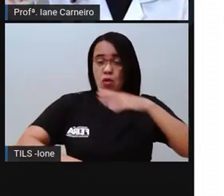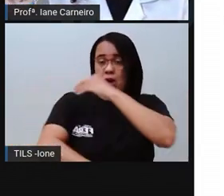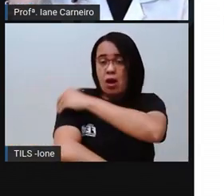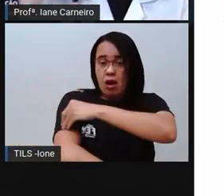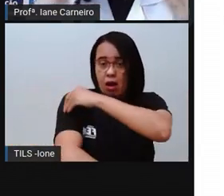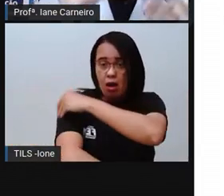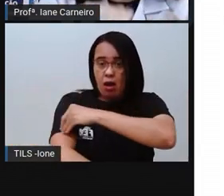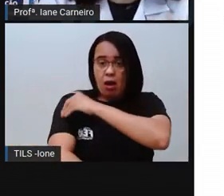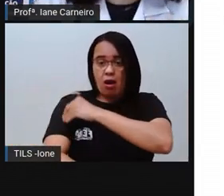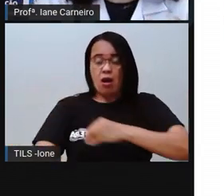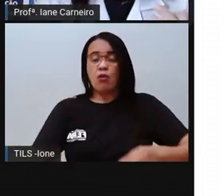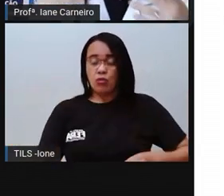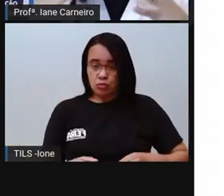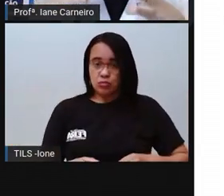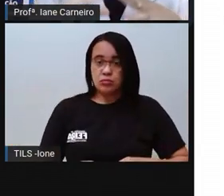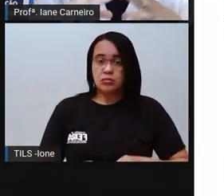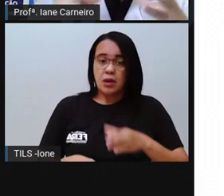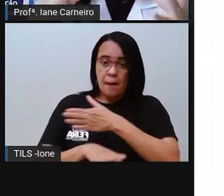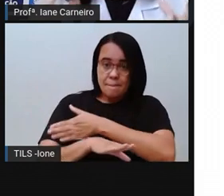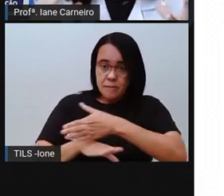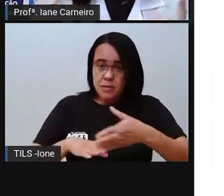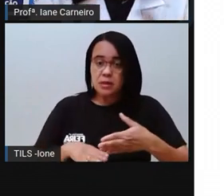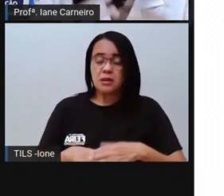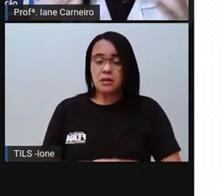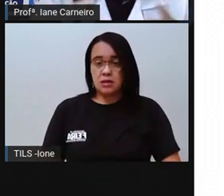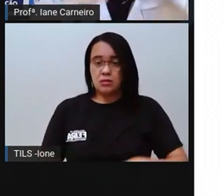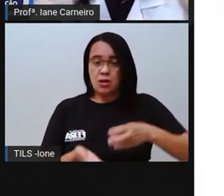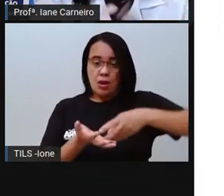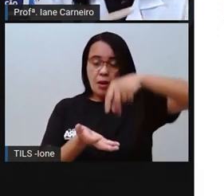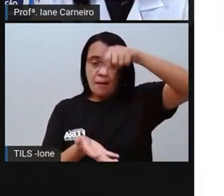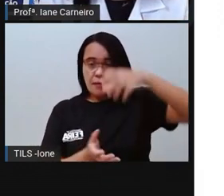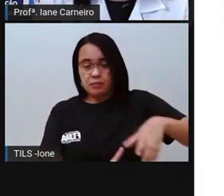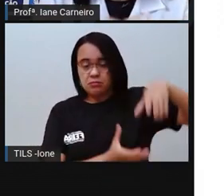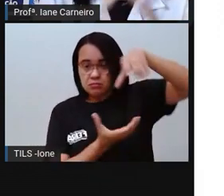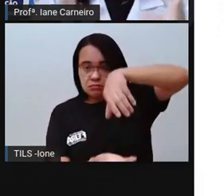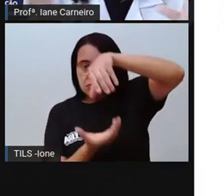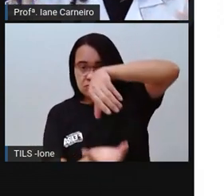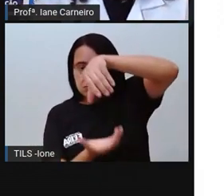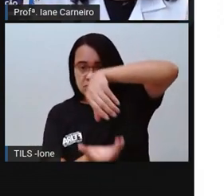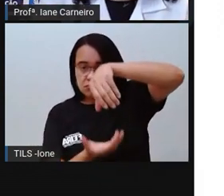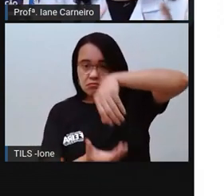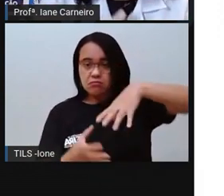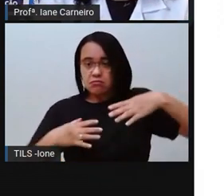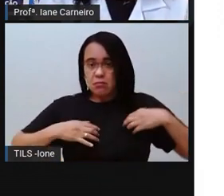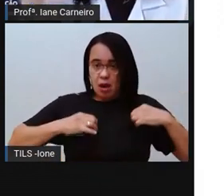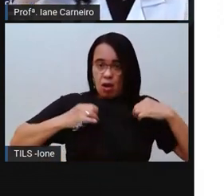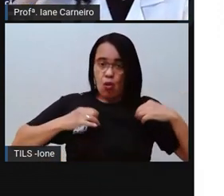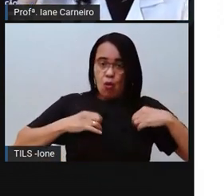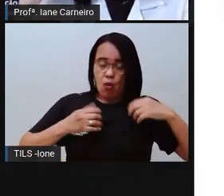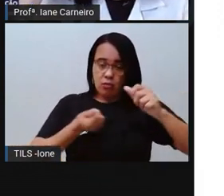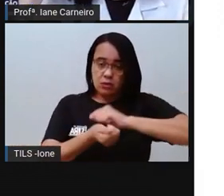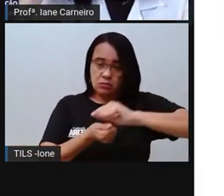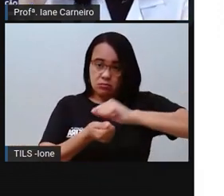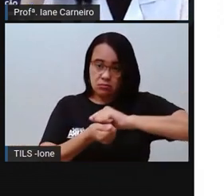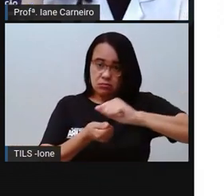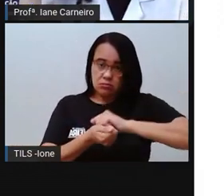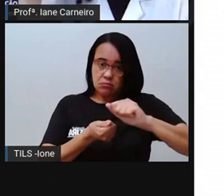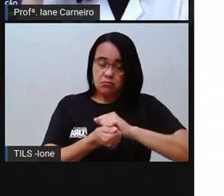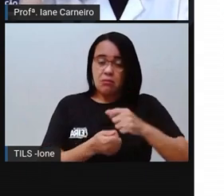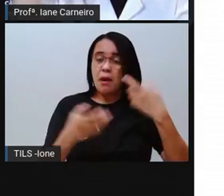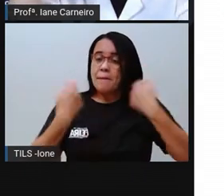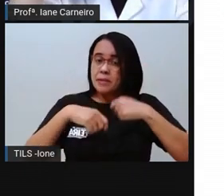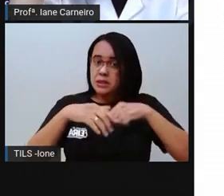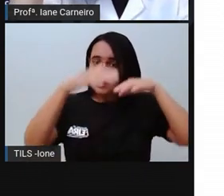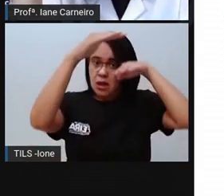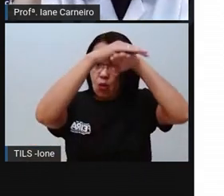sabão em pó. Esses materiais que a mamãe e o papai usam pra limpar a casa de vocês, eles têm que ser guardados no